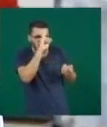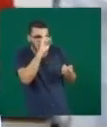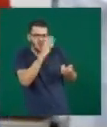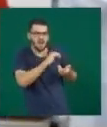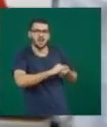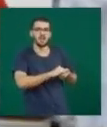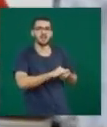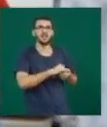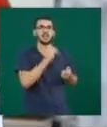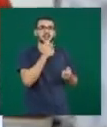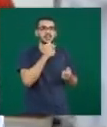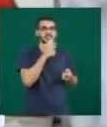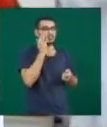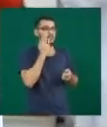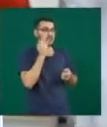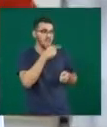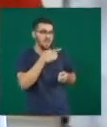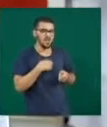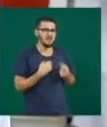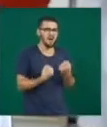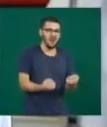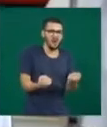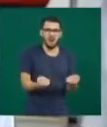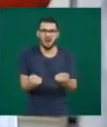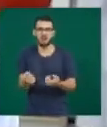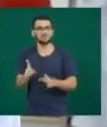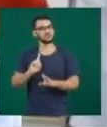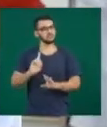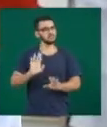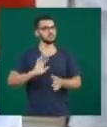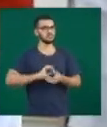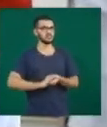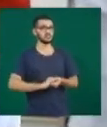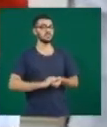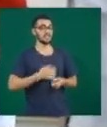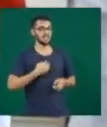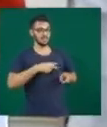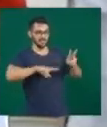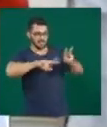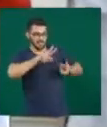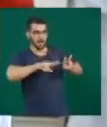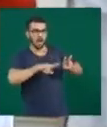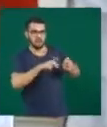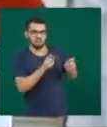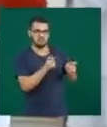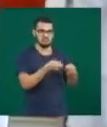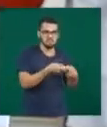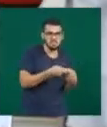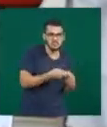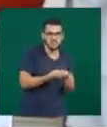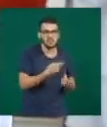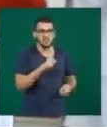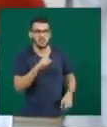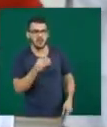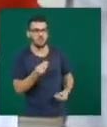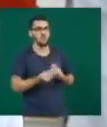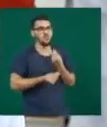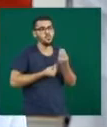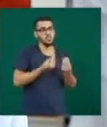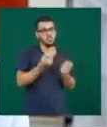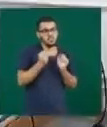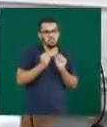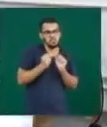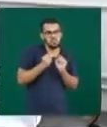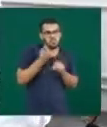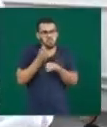pega muito peso. E aí a gente vai ver se ela está apta ou não a participar do